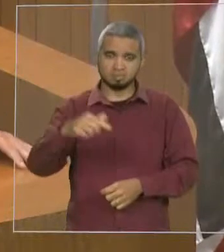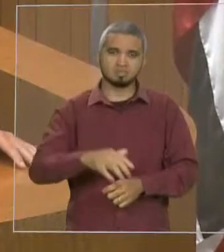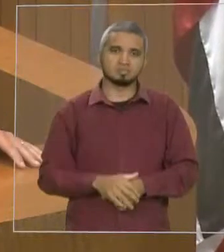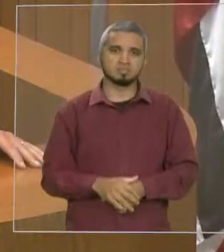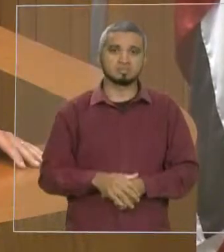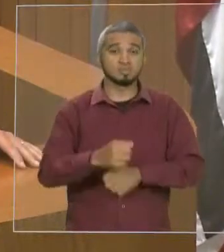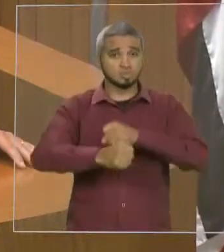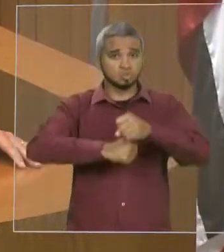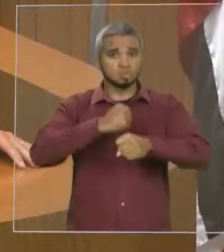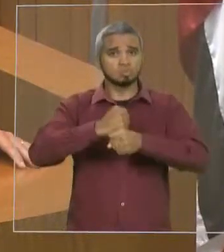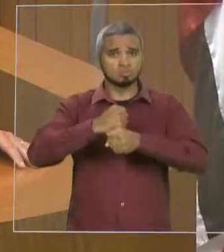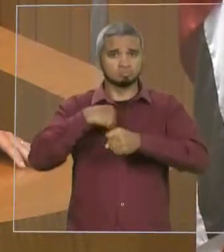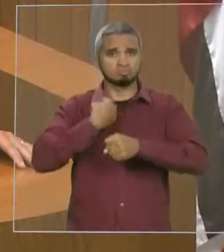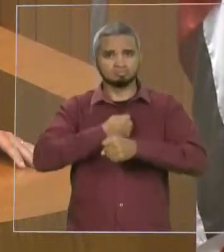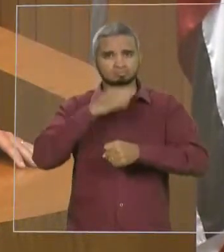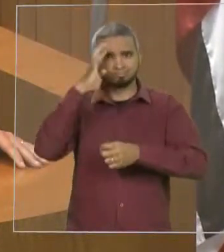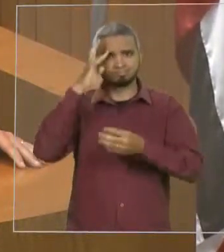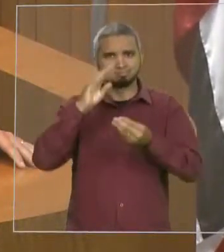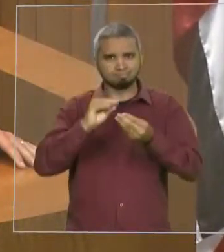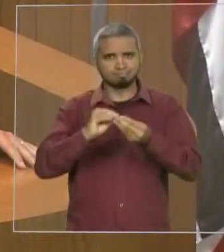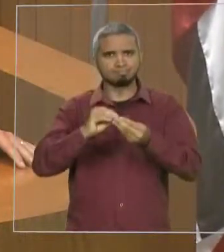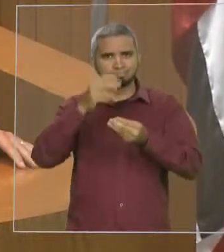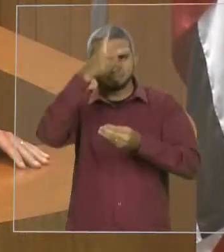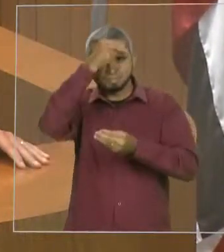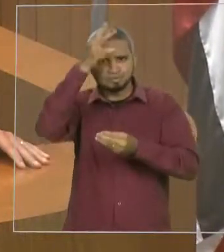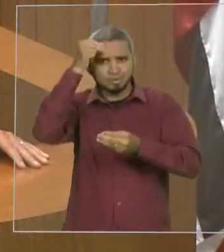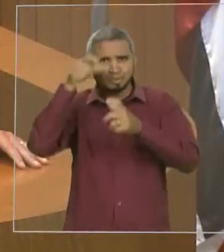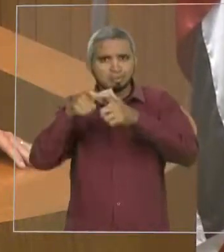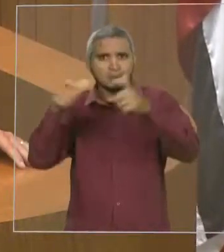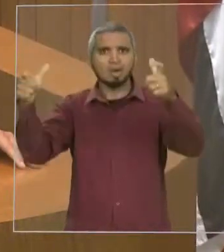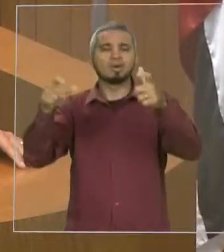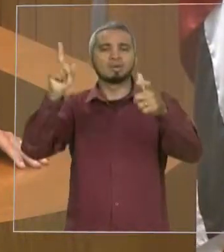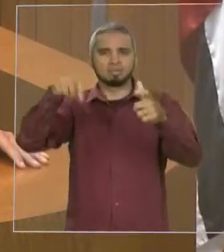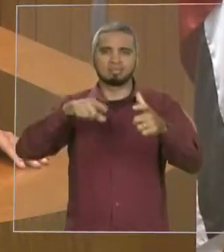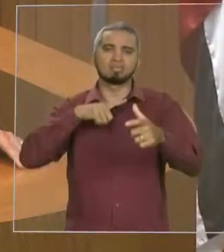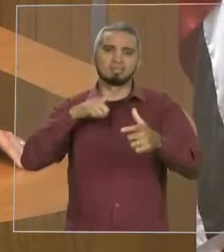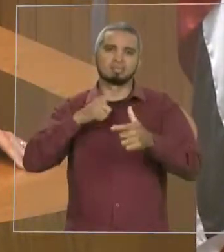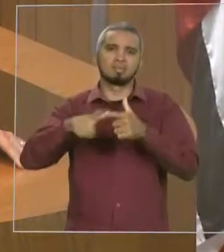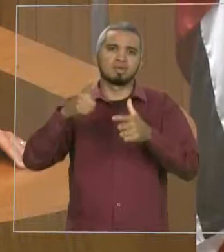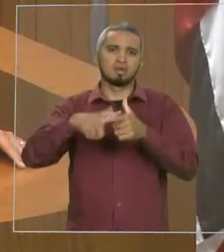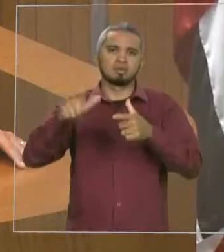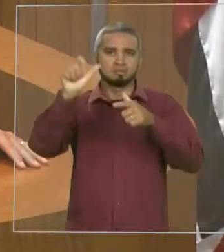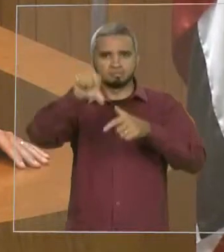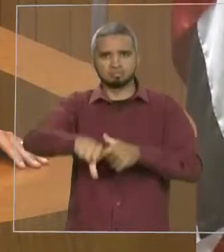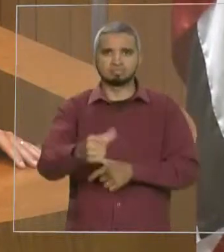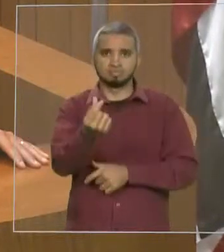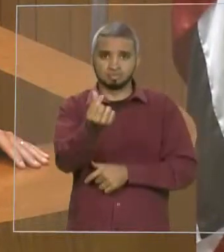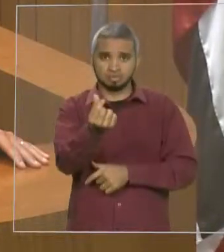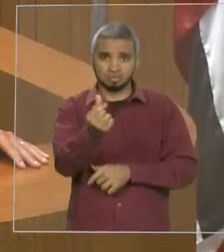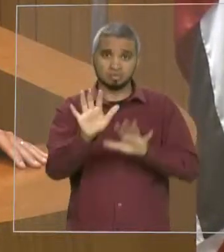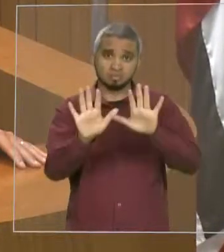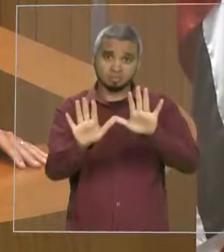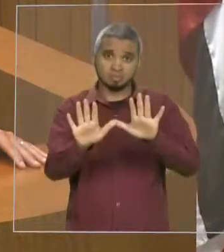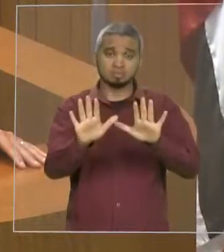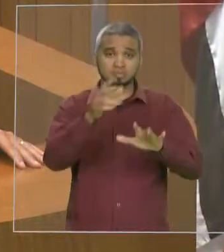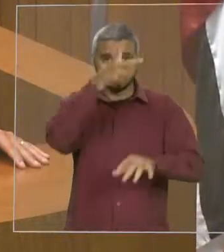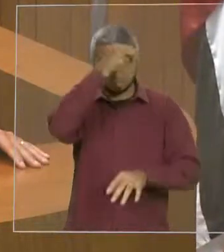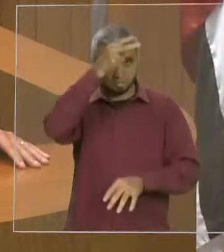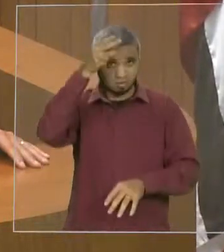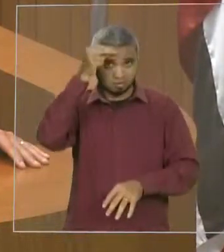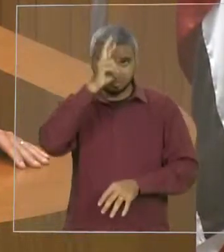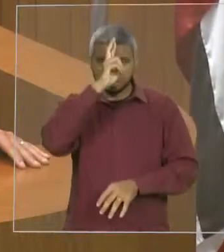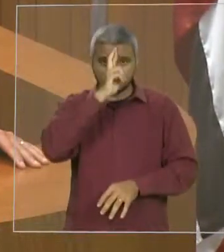sabe que a maioria das prefeituras passam por dificuldades, mas a prefeitura de Santa Rita, tendo à frente esse